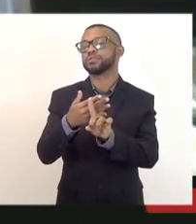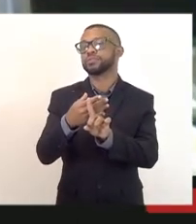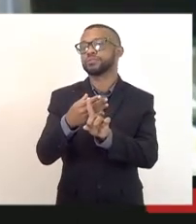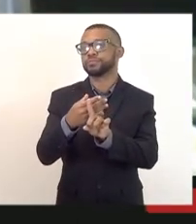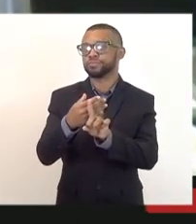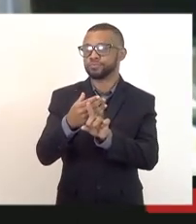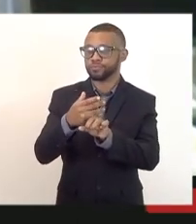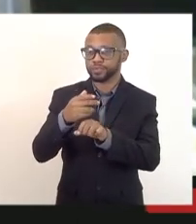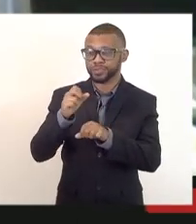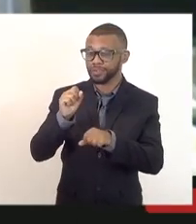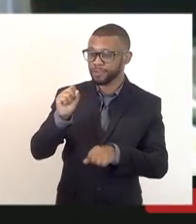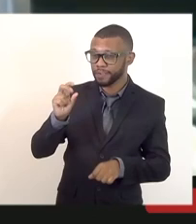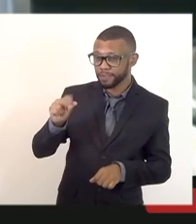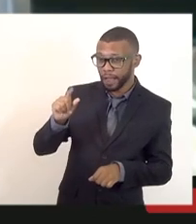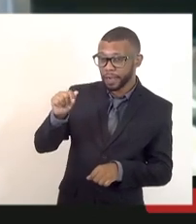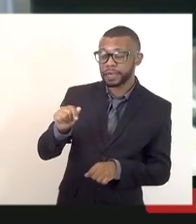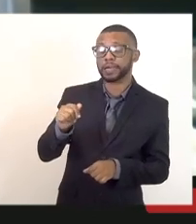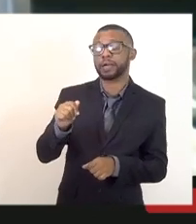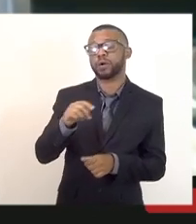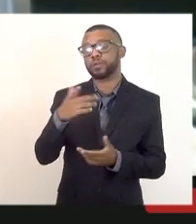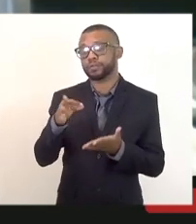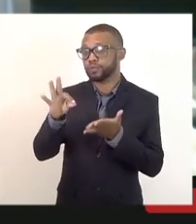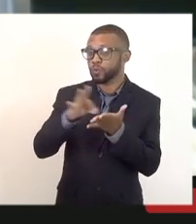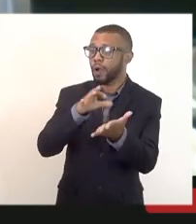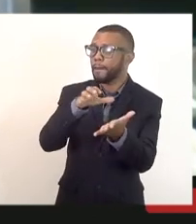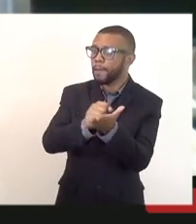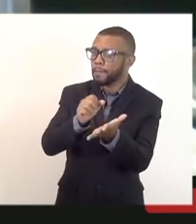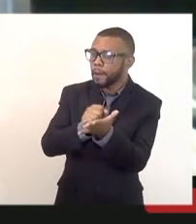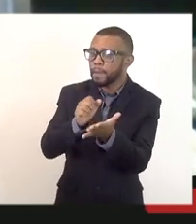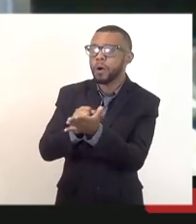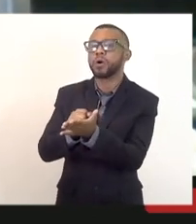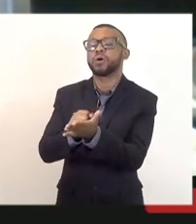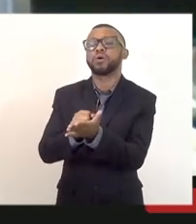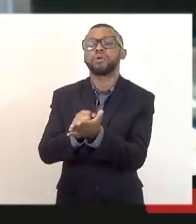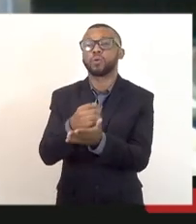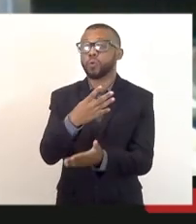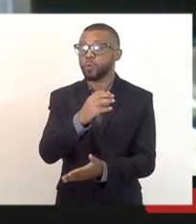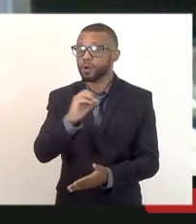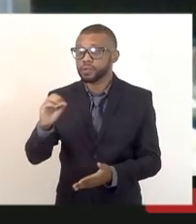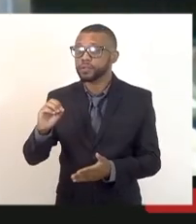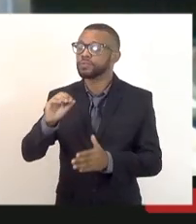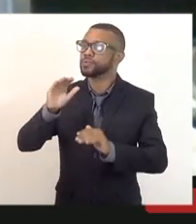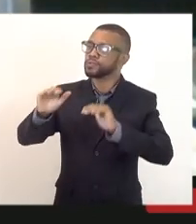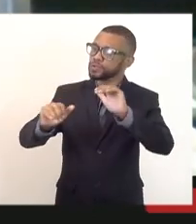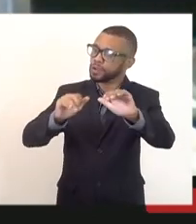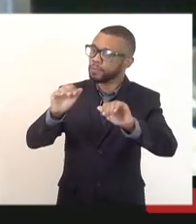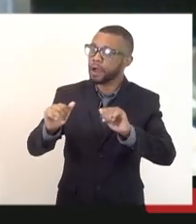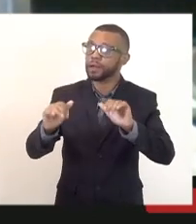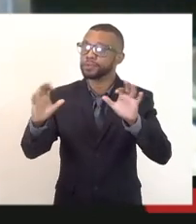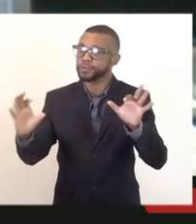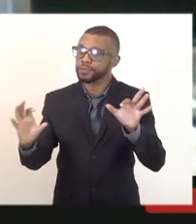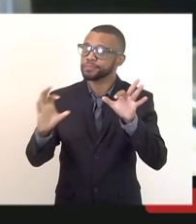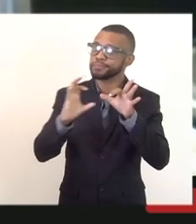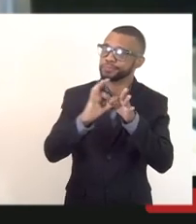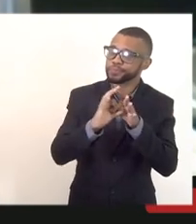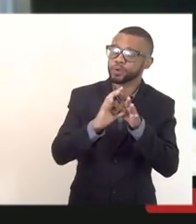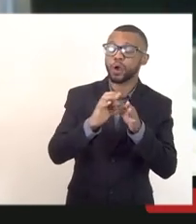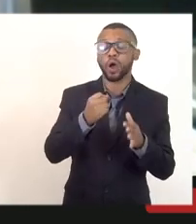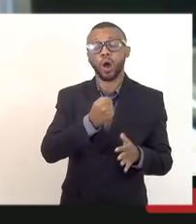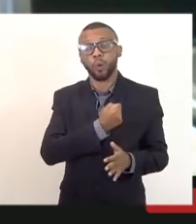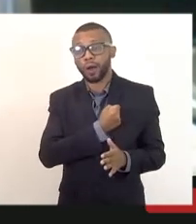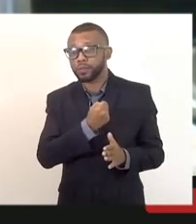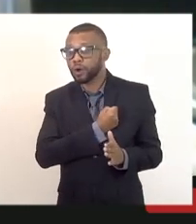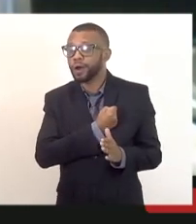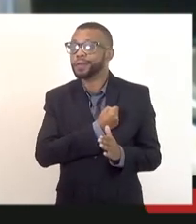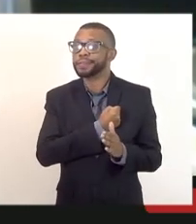militares, 400 inscritos foram chamados de acordo com a nota e a classificação de cada um.